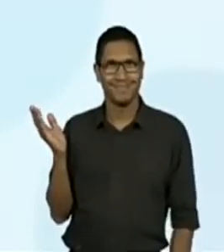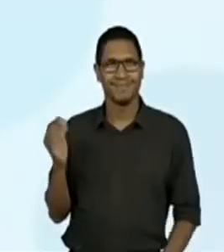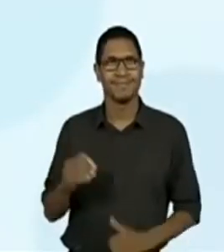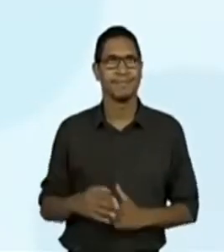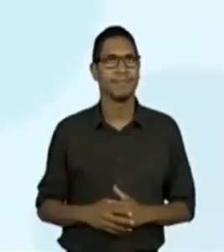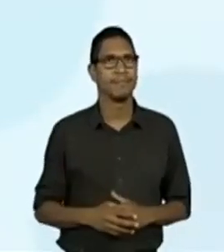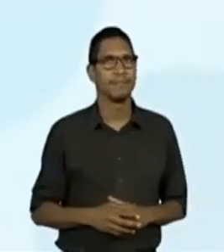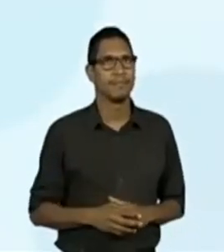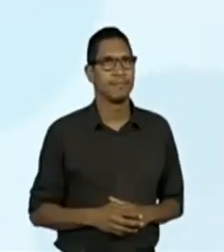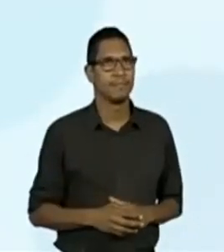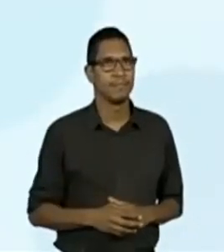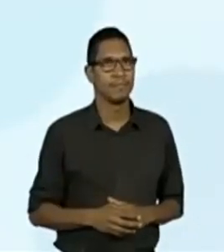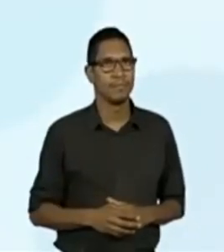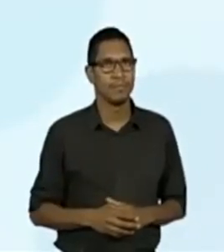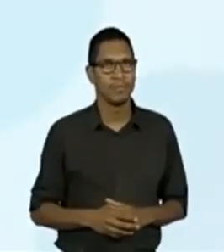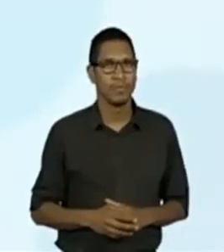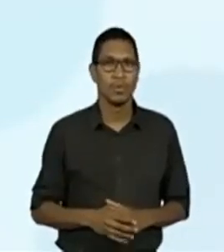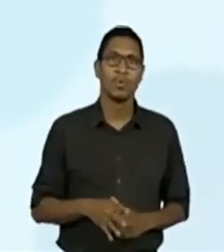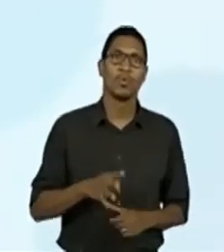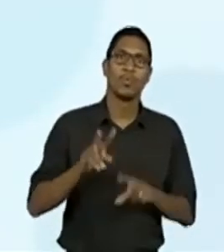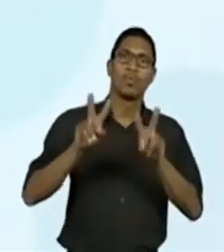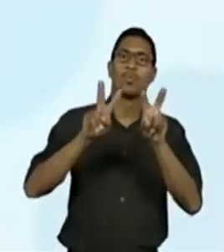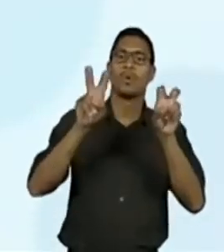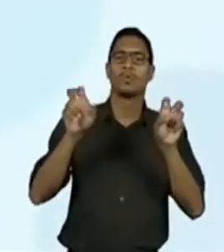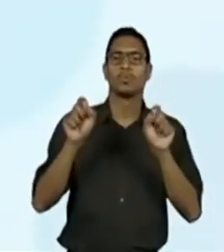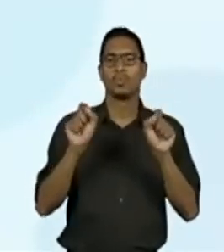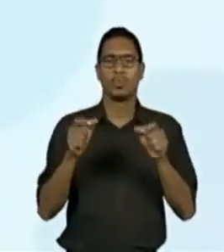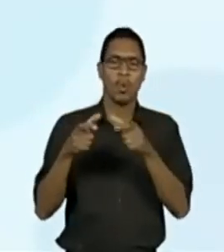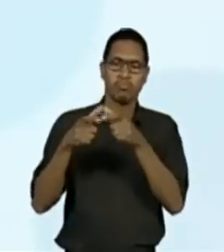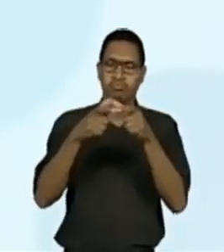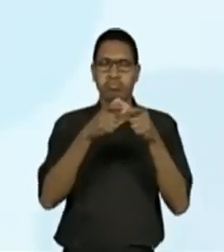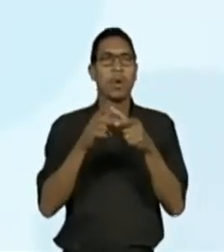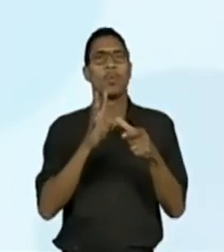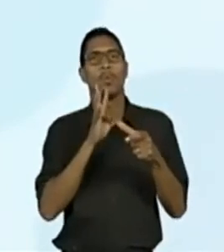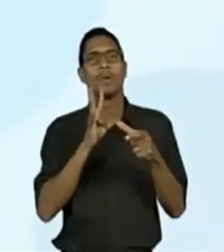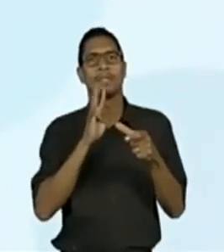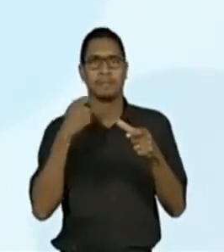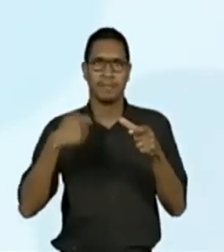conhecerem o assunto. bem interessante.